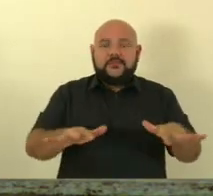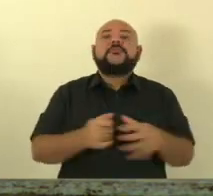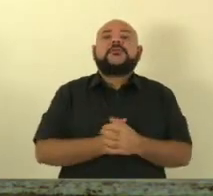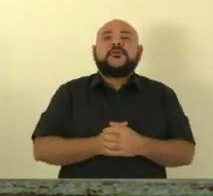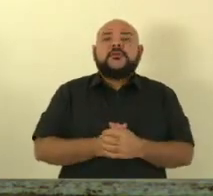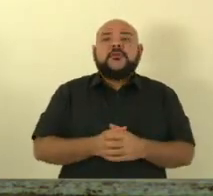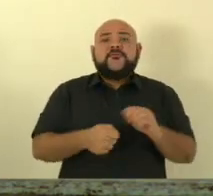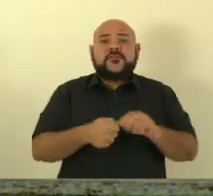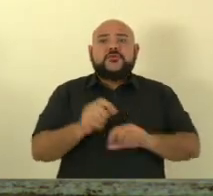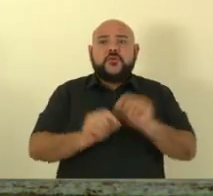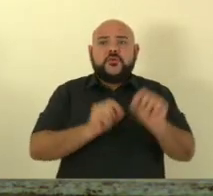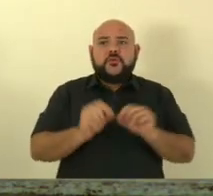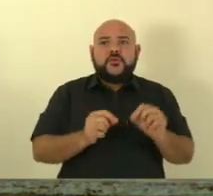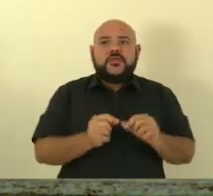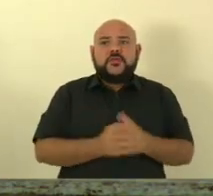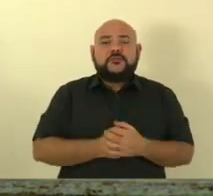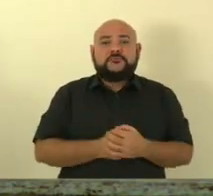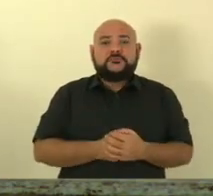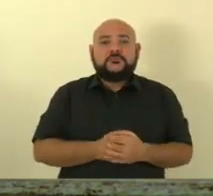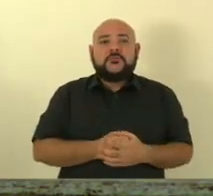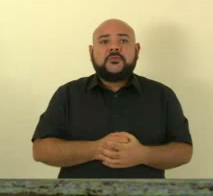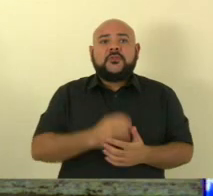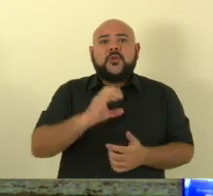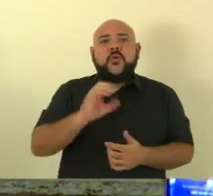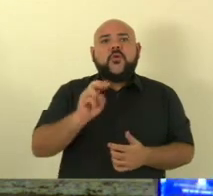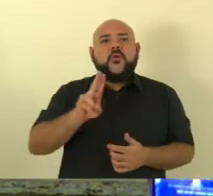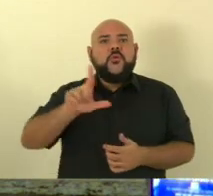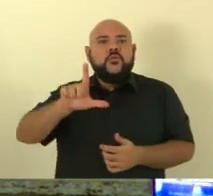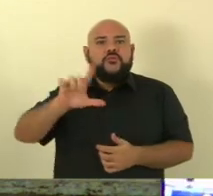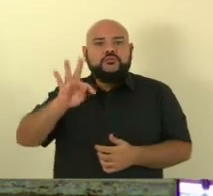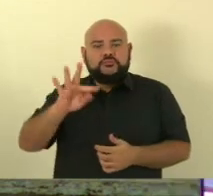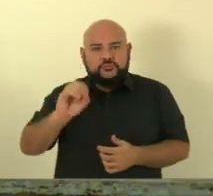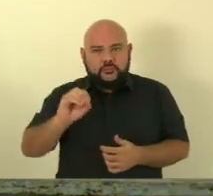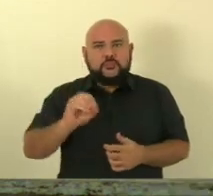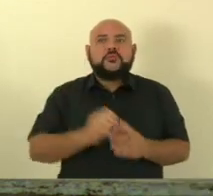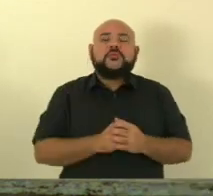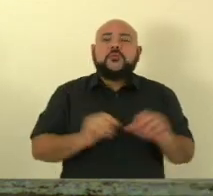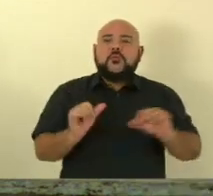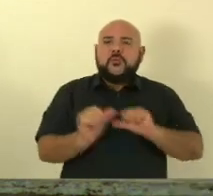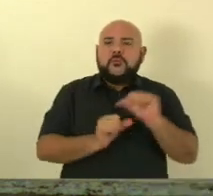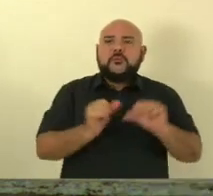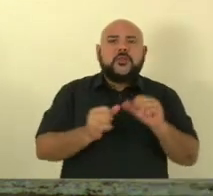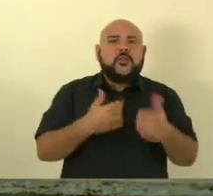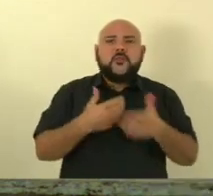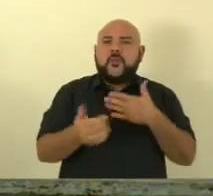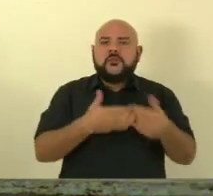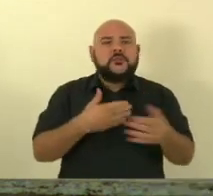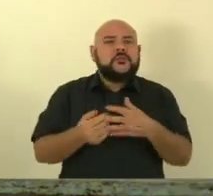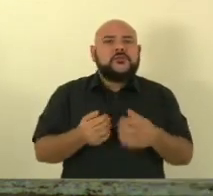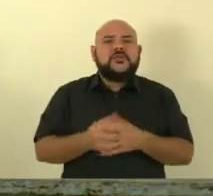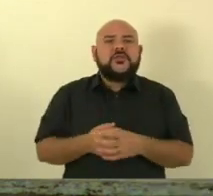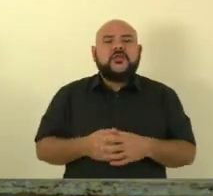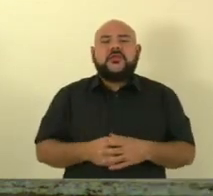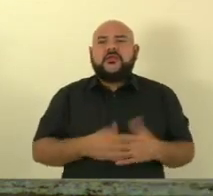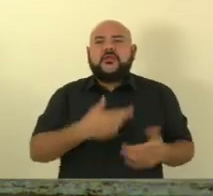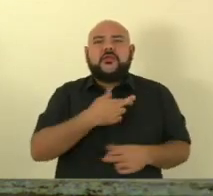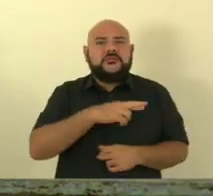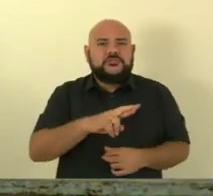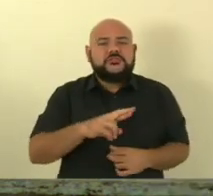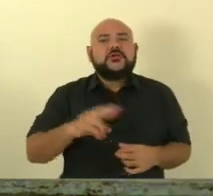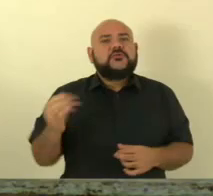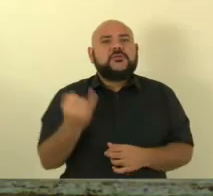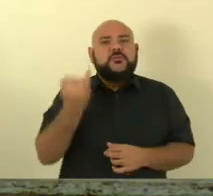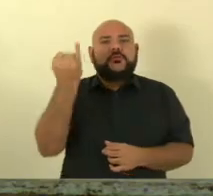qualquer denominação em essenciais. Foi aprovada a unanimidade pelos nossos pares e sancionado pelo governo. Deputado Pabllo Bribeca.